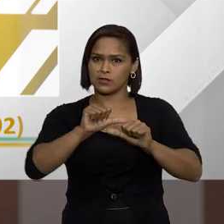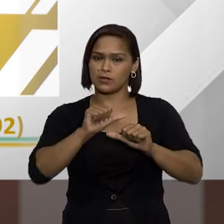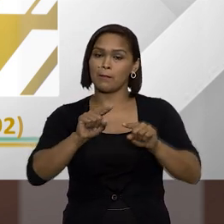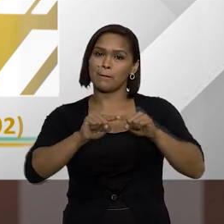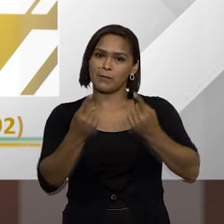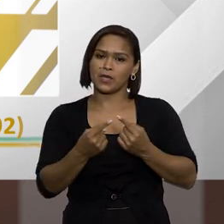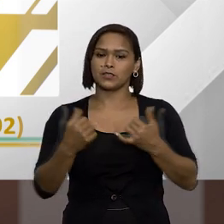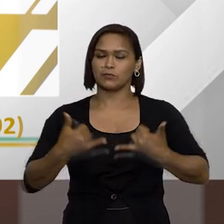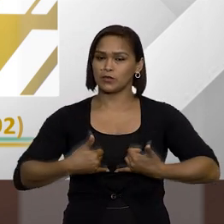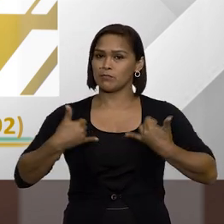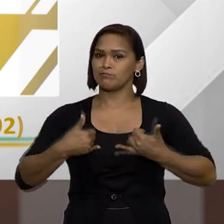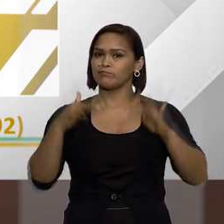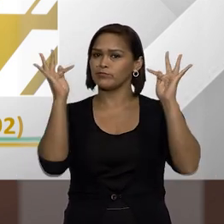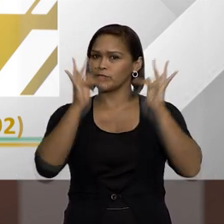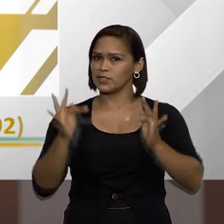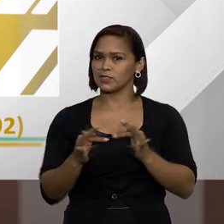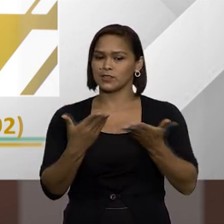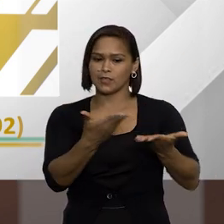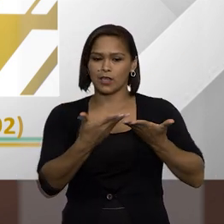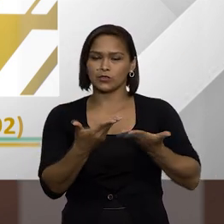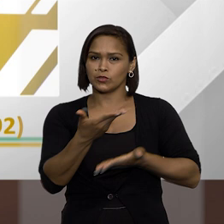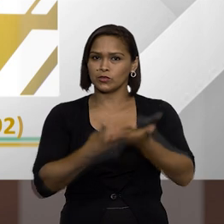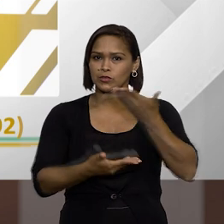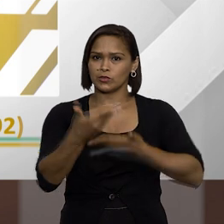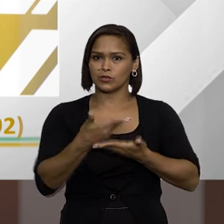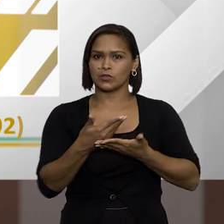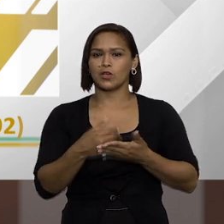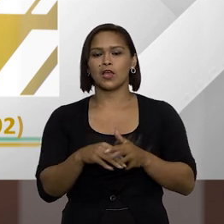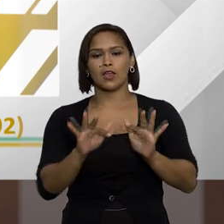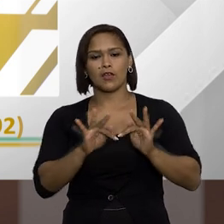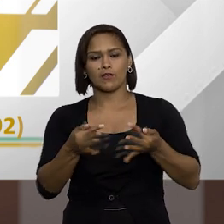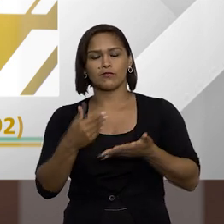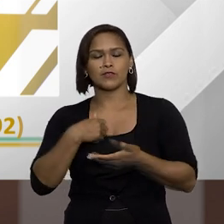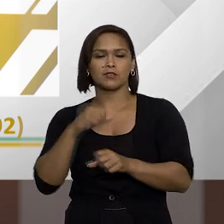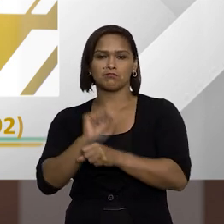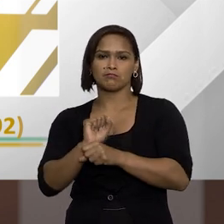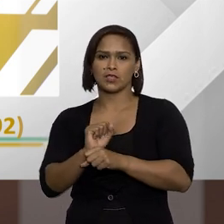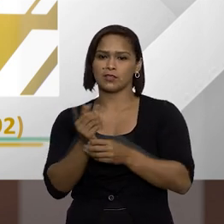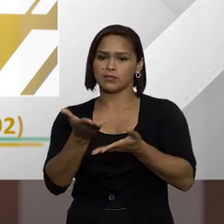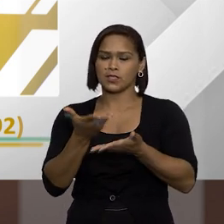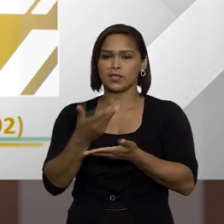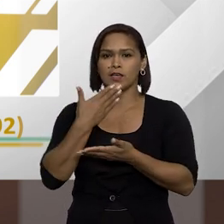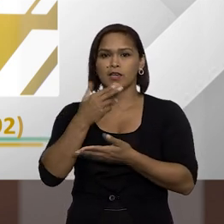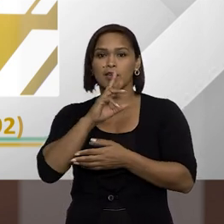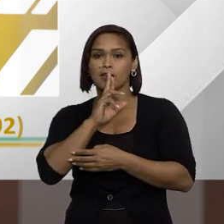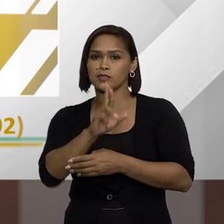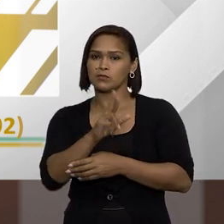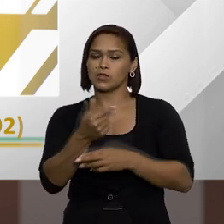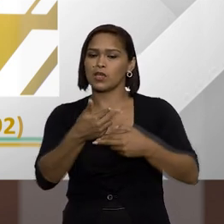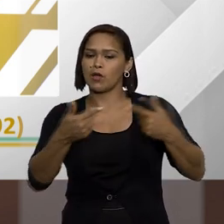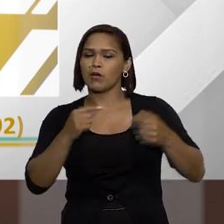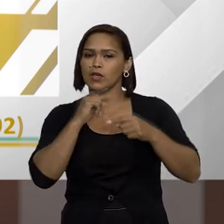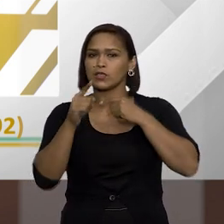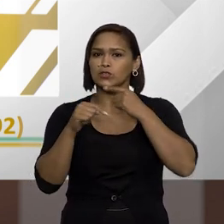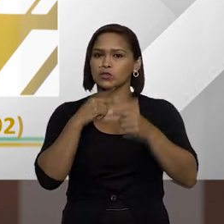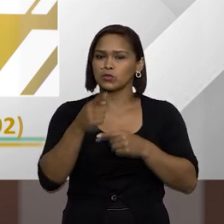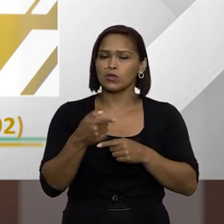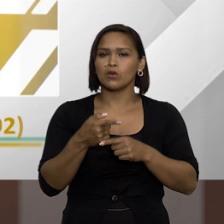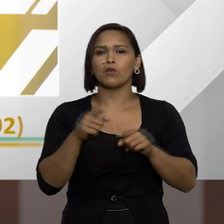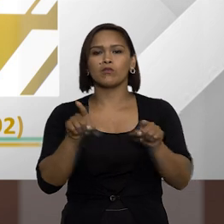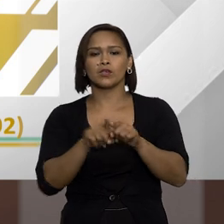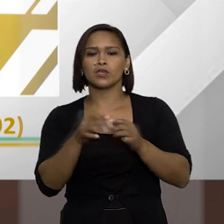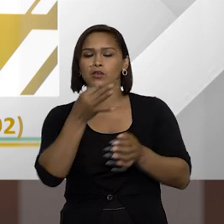mas foi uma enorme satisfação poder estar aqui com vocês e fico aí à disposição para quaisquer dúvidas